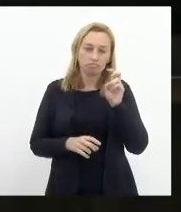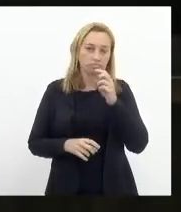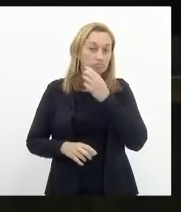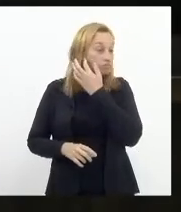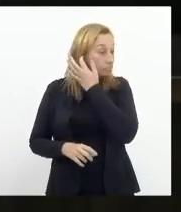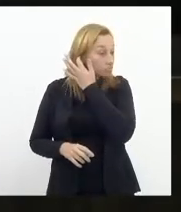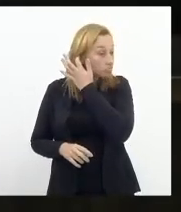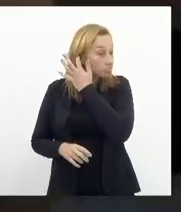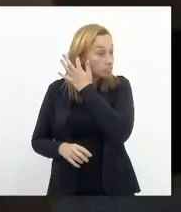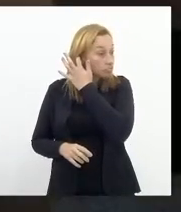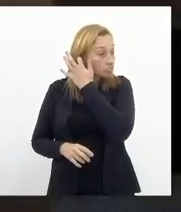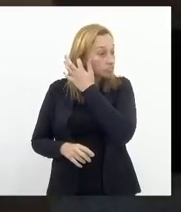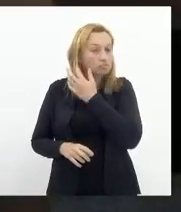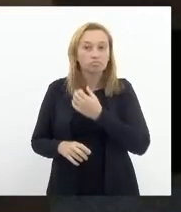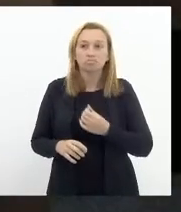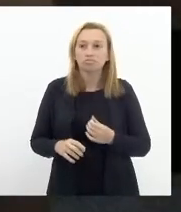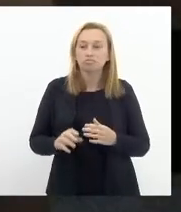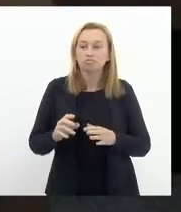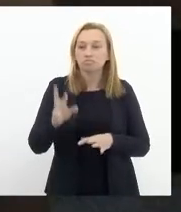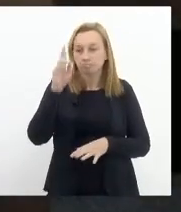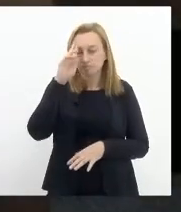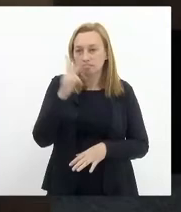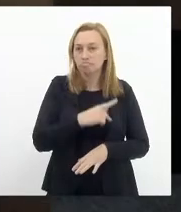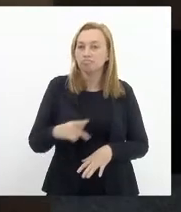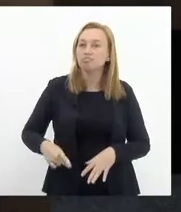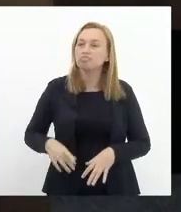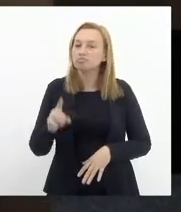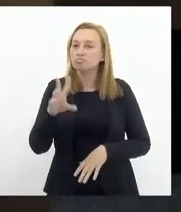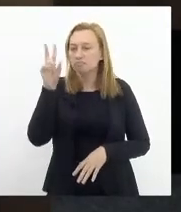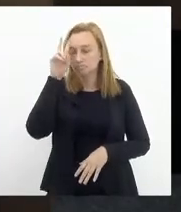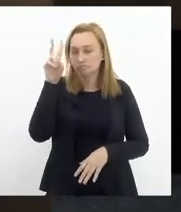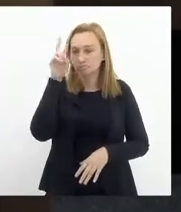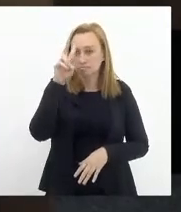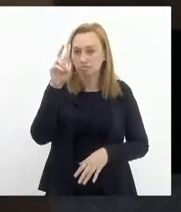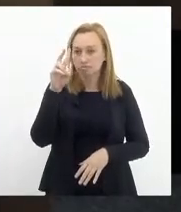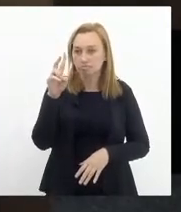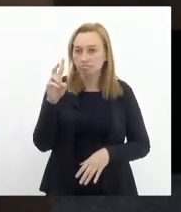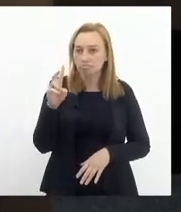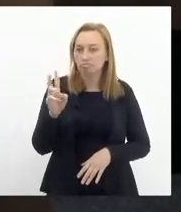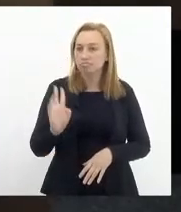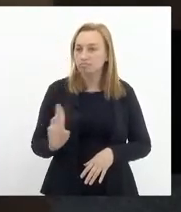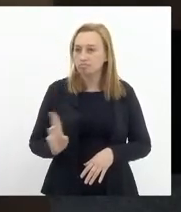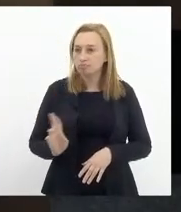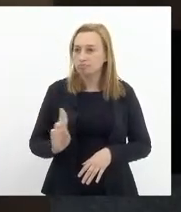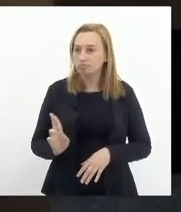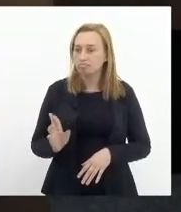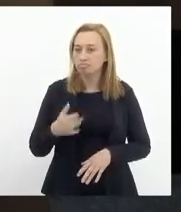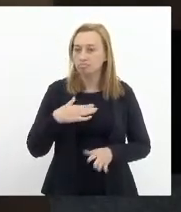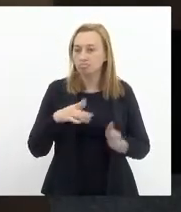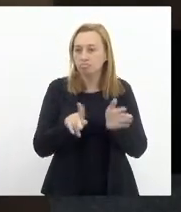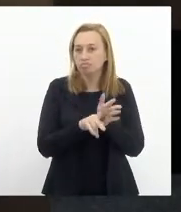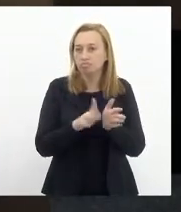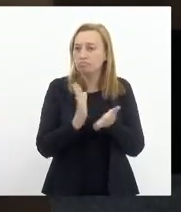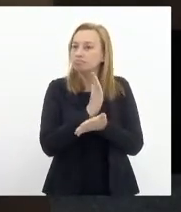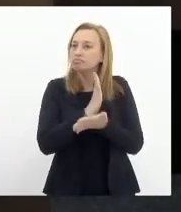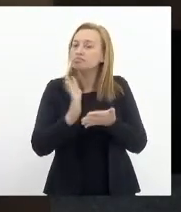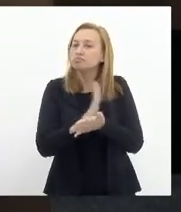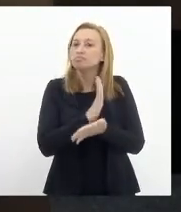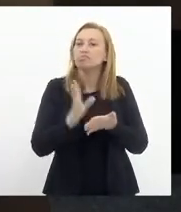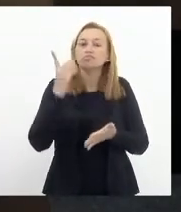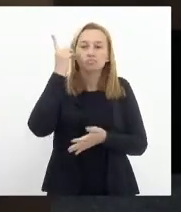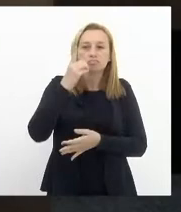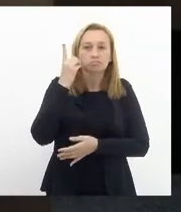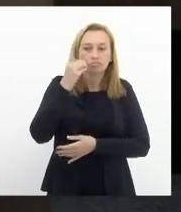senhor presidente só lembrando para acolher as coautorias no meu projeto alguns deputados que estão aqui